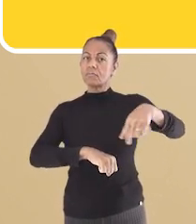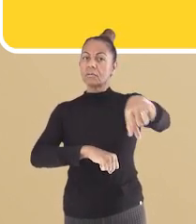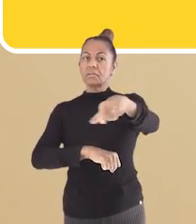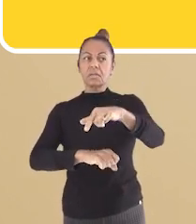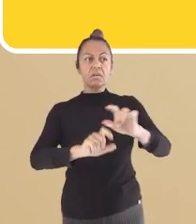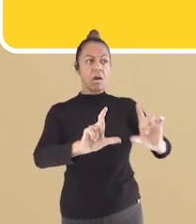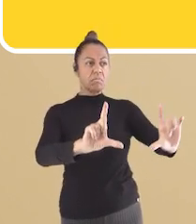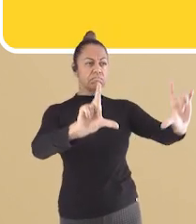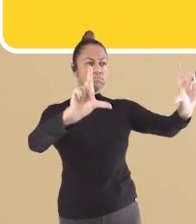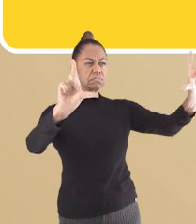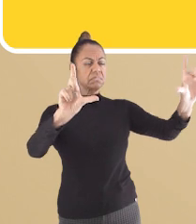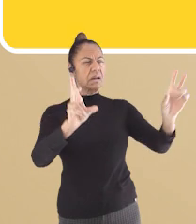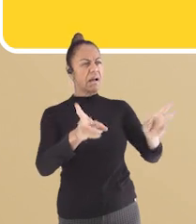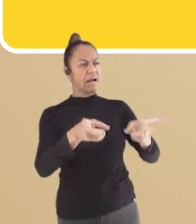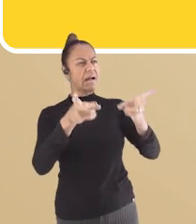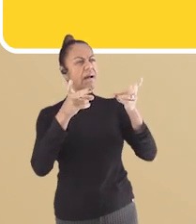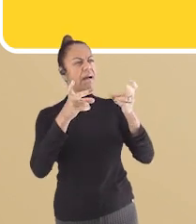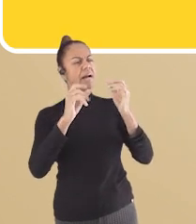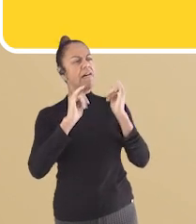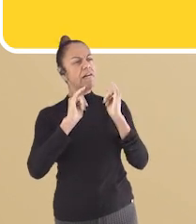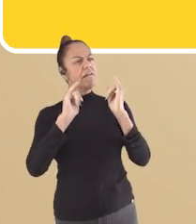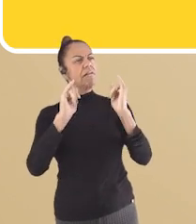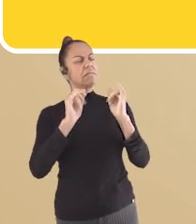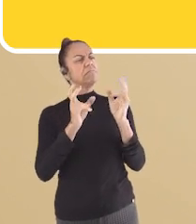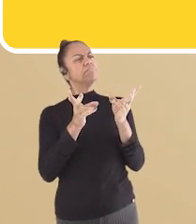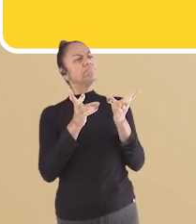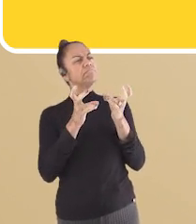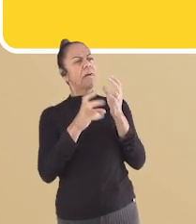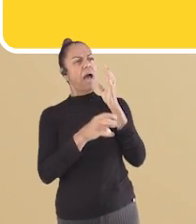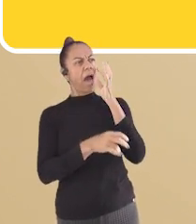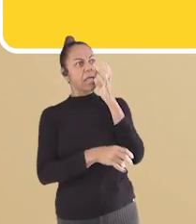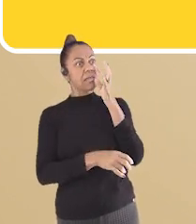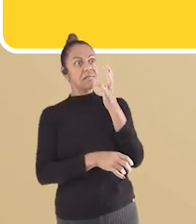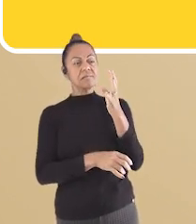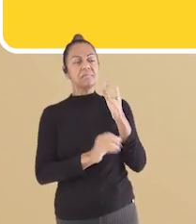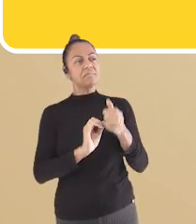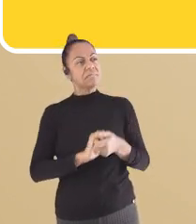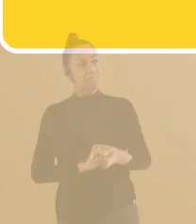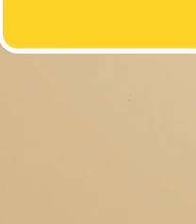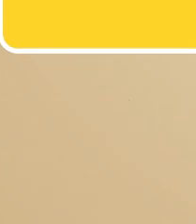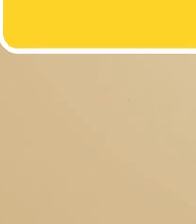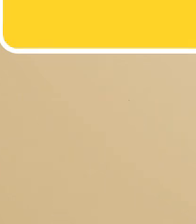dar um tempo para que você possa observar com muita atenção esse anúncio.